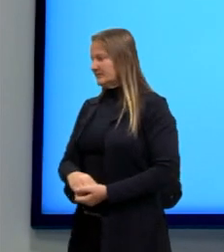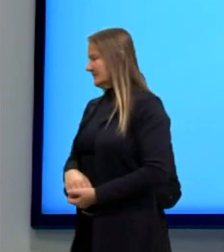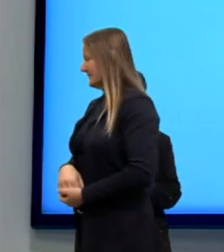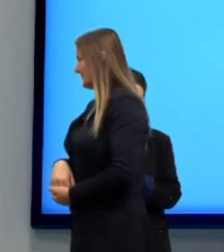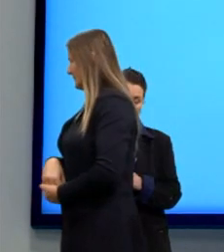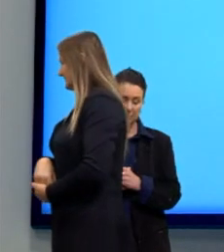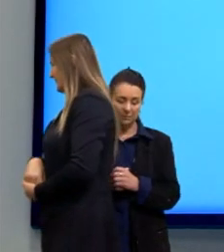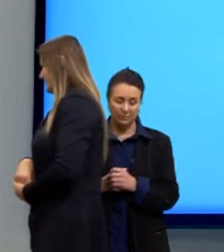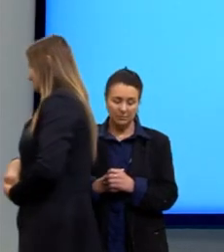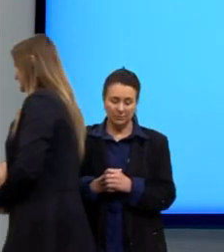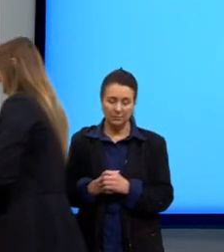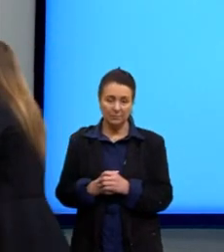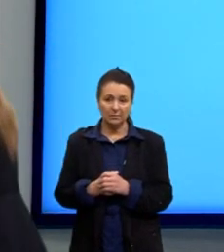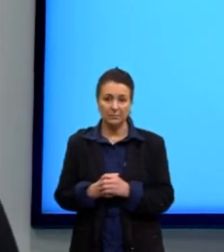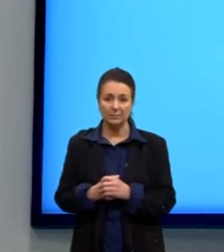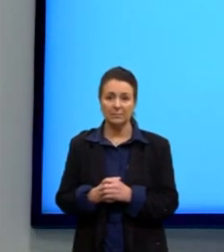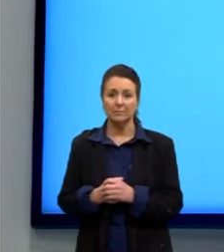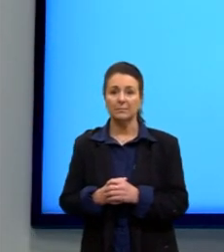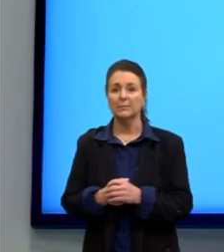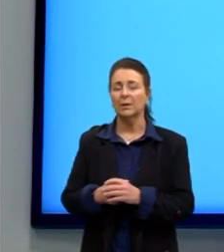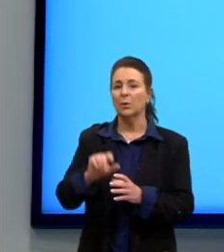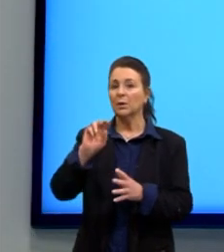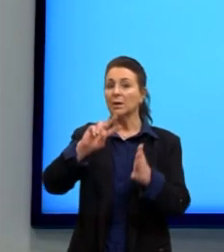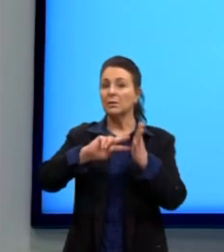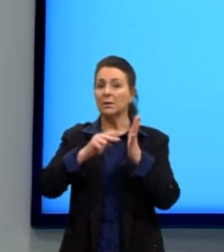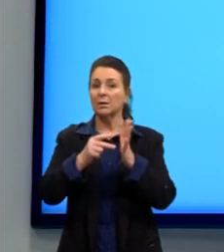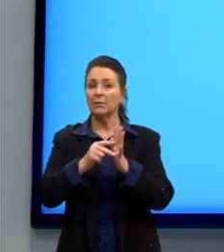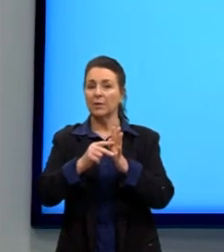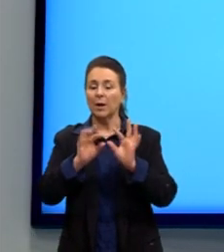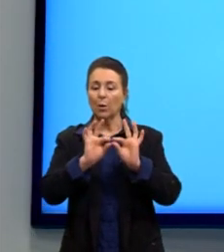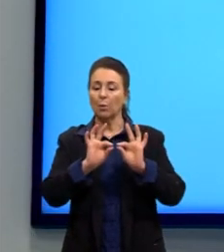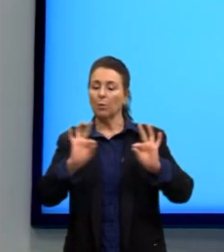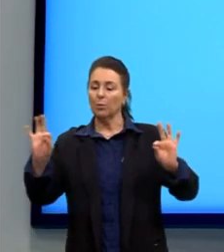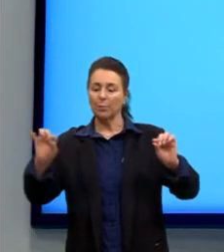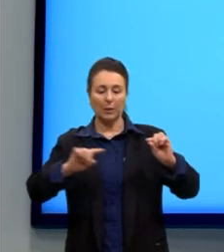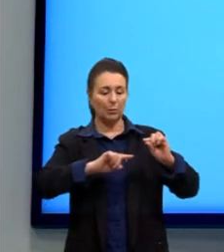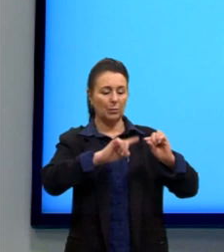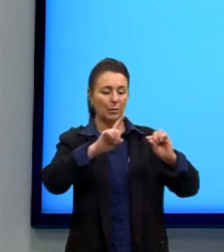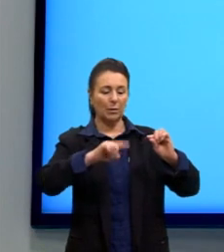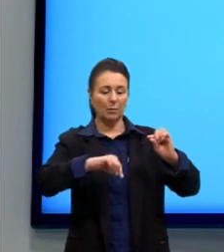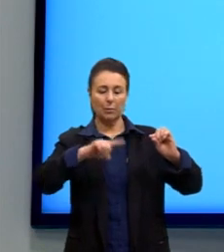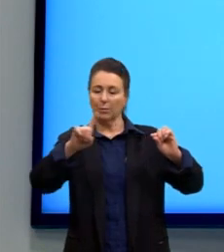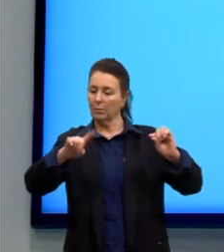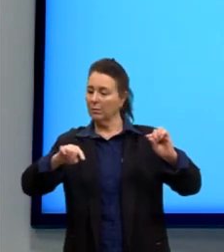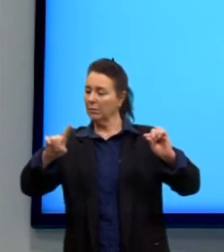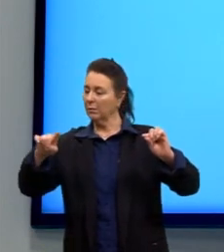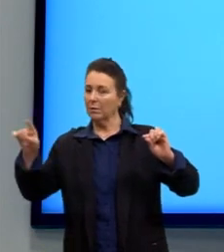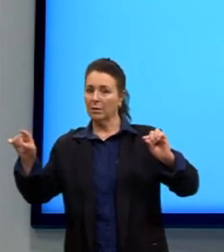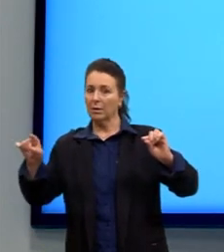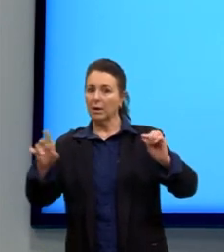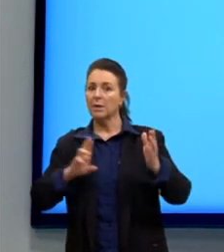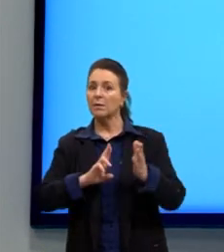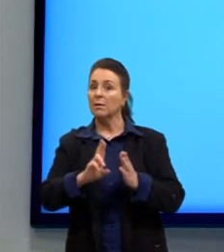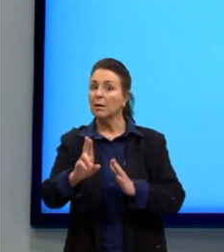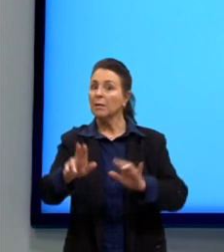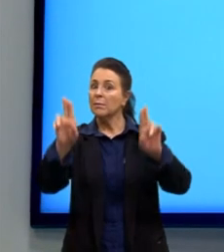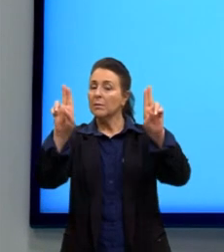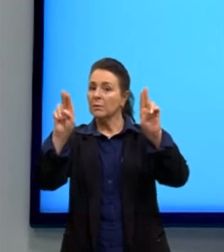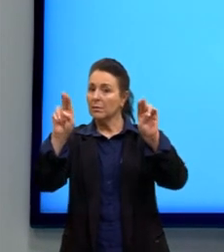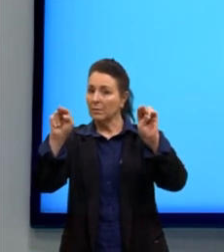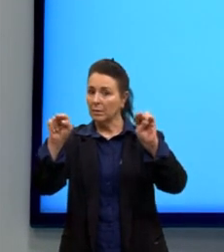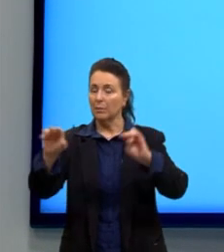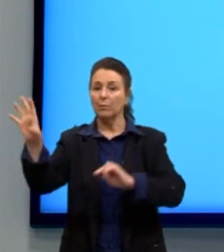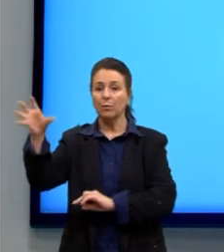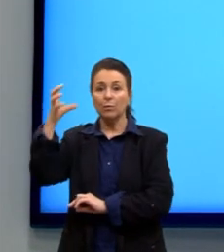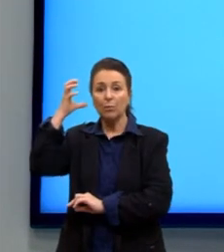significa amplitude e o que significa comprimento de onda. Porque vai aparecer sempre que a gente falar de som, sempre que a gente falar de luz,